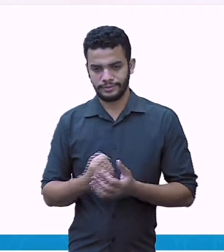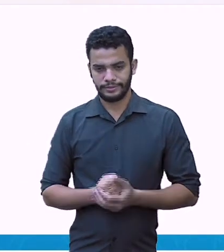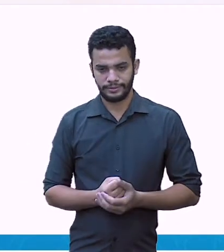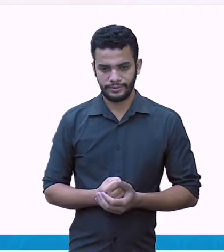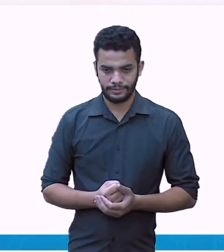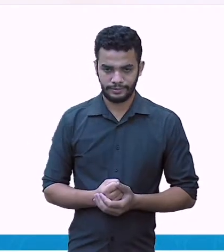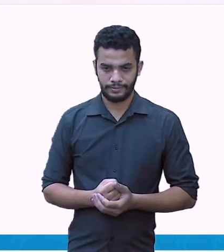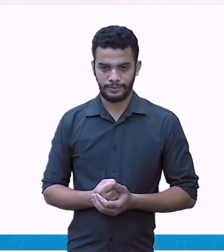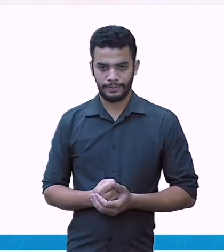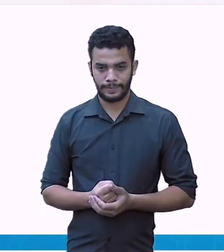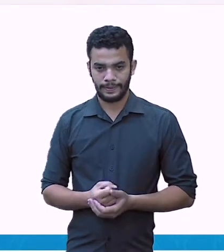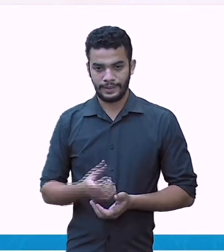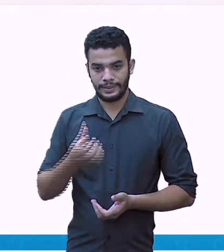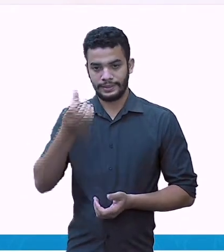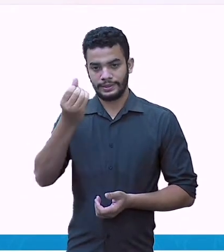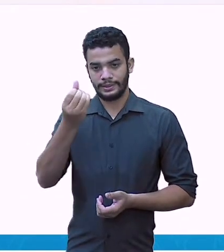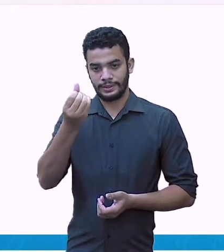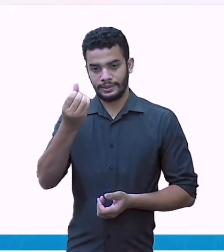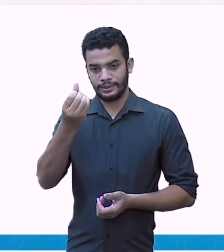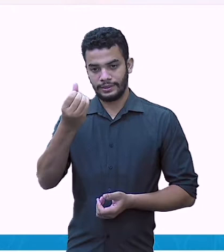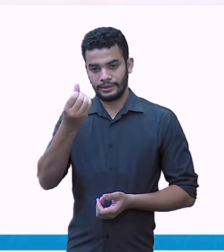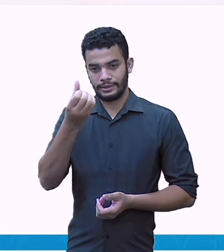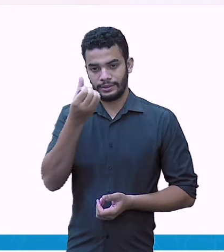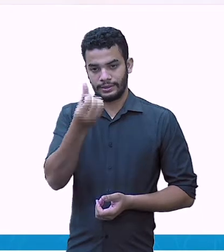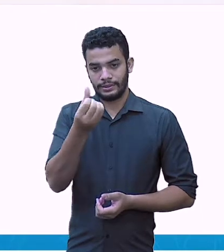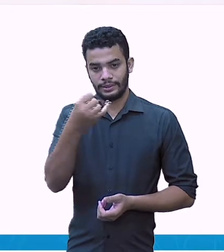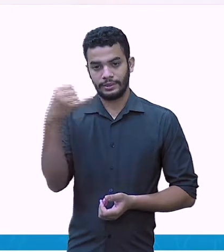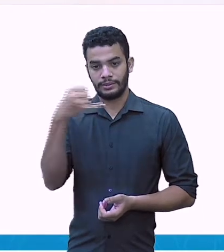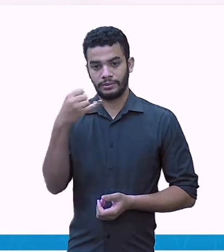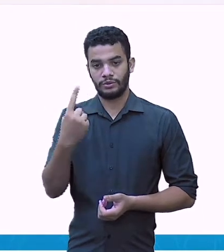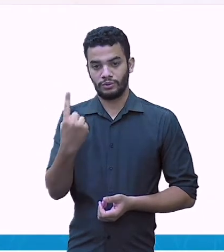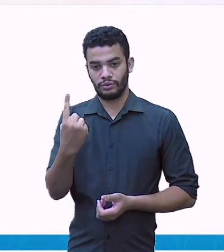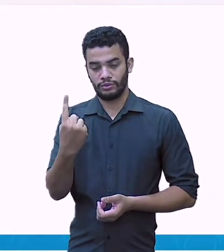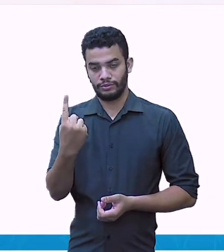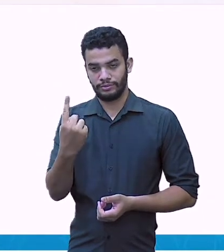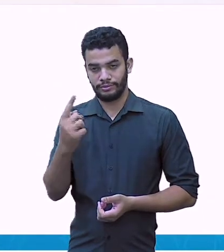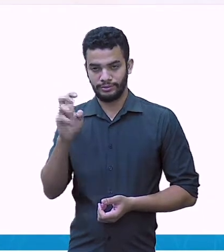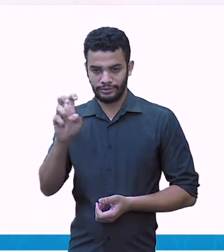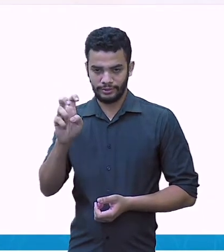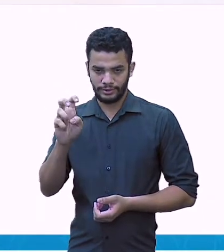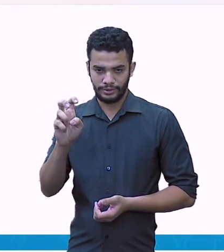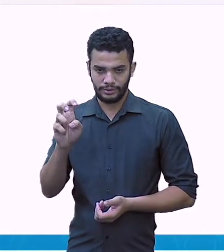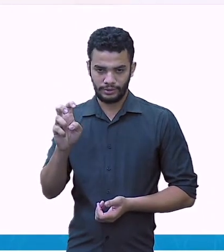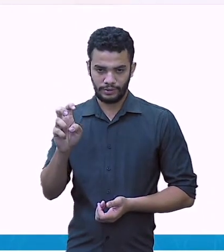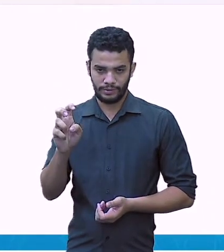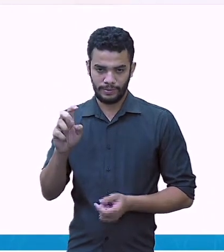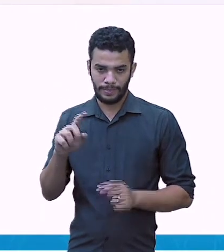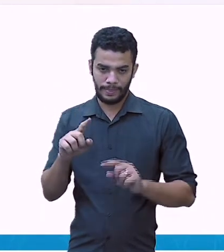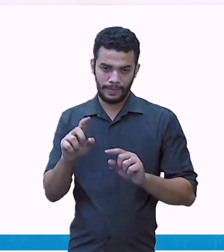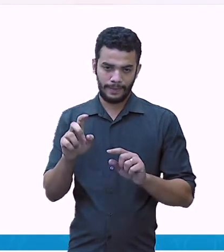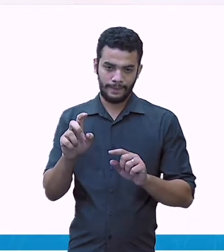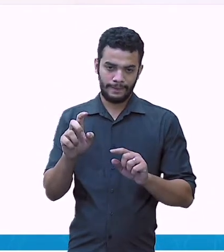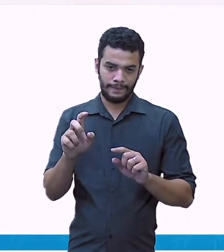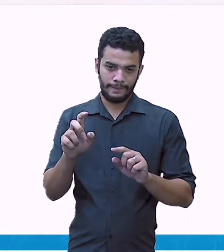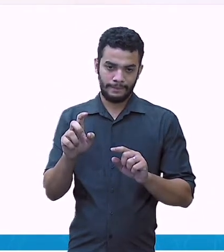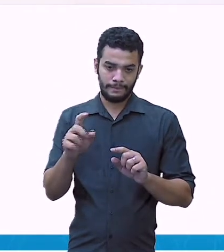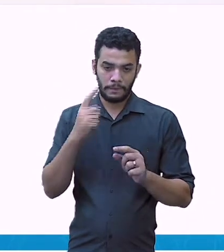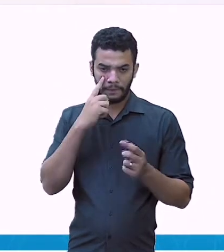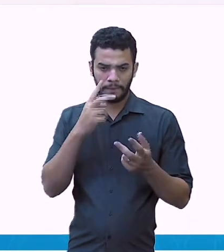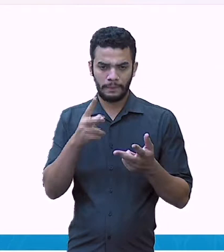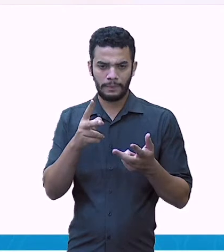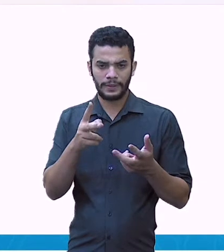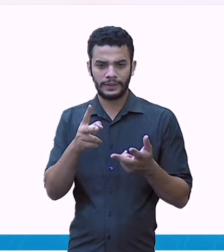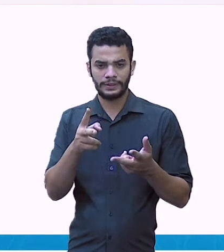olha, 6 menos 1, 5. 5, eu não posso tirar 6, mas eu pego o emprestado,